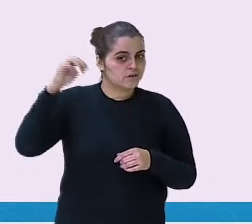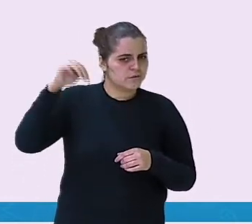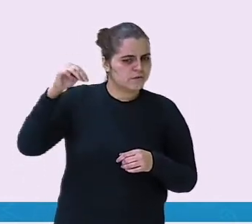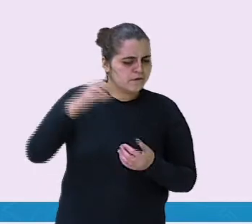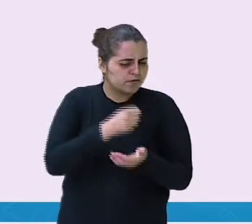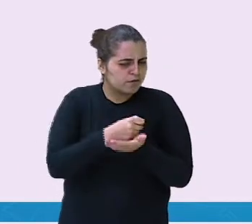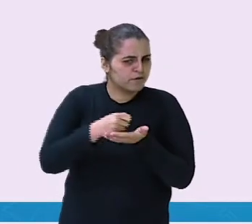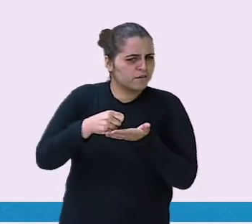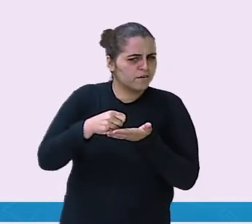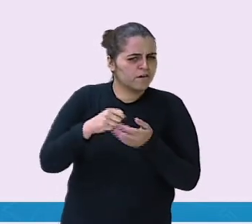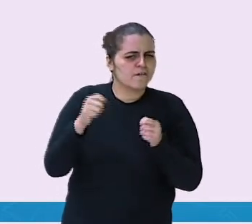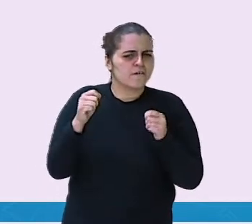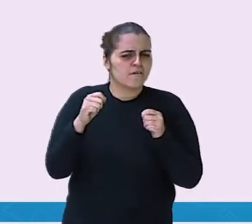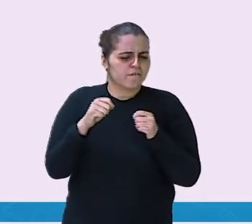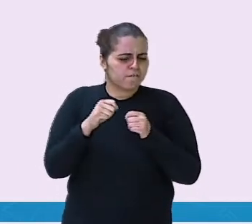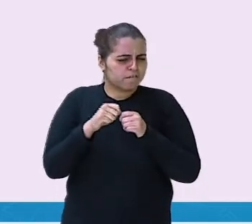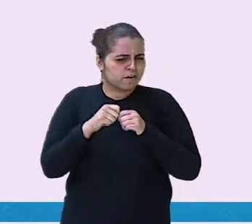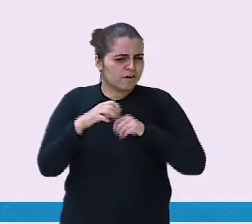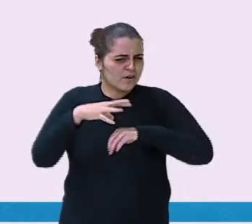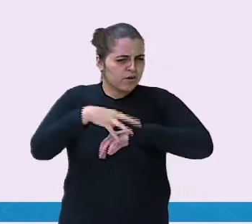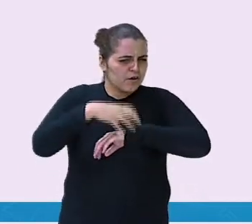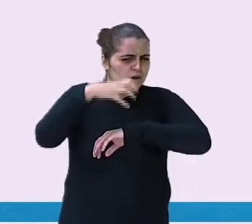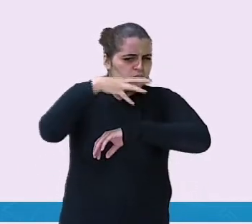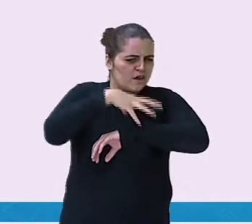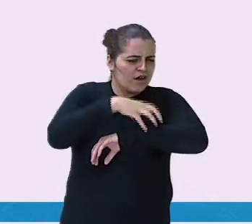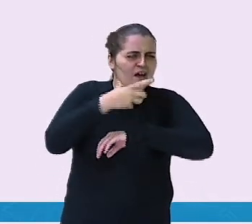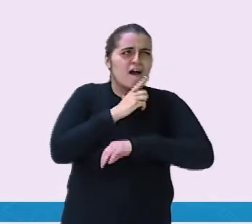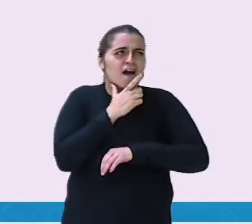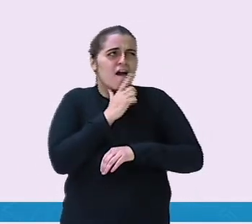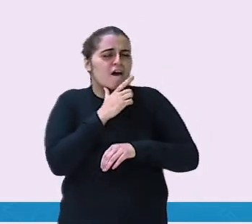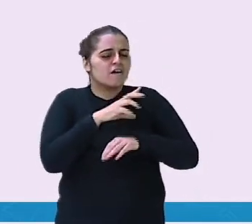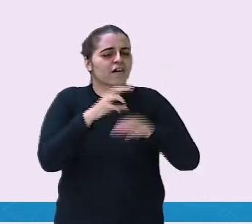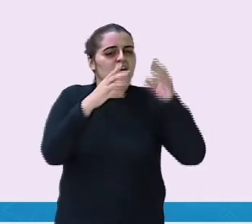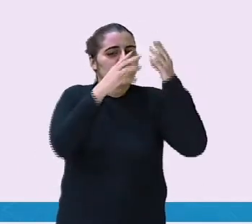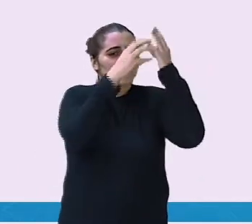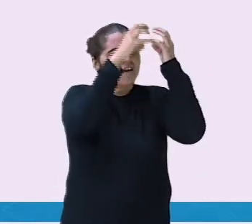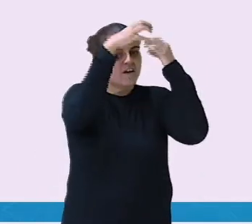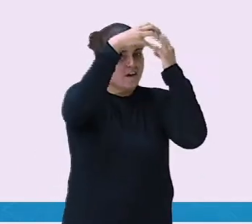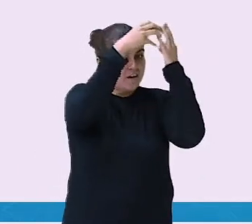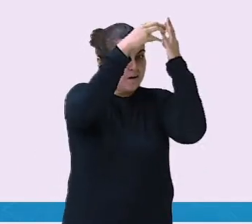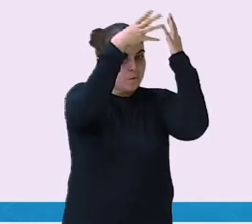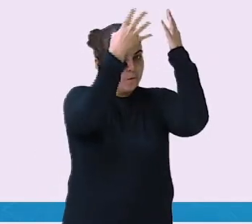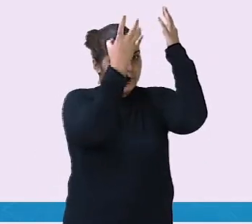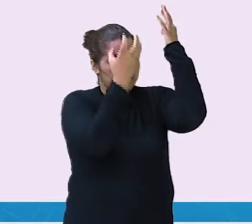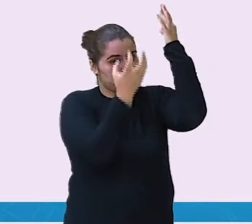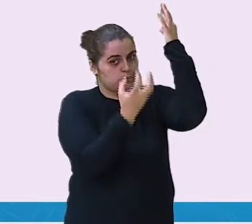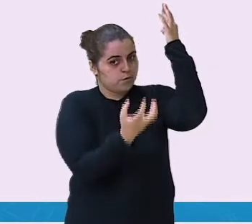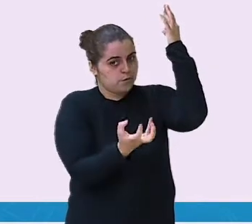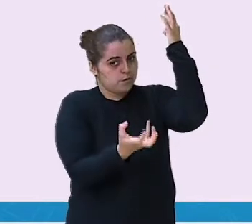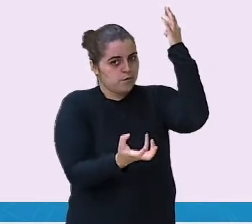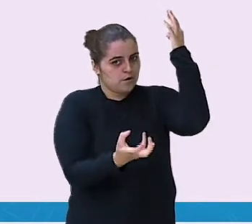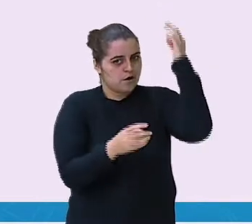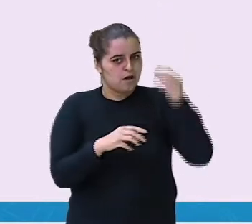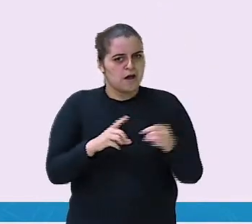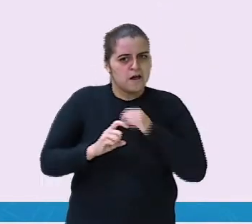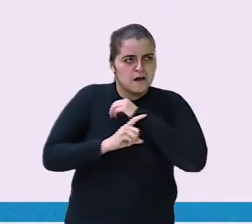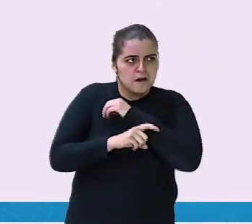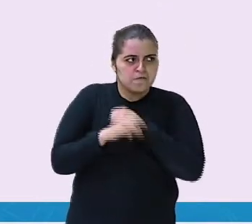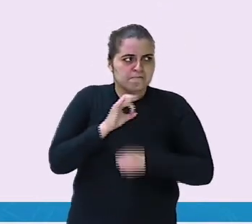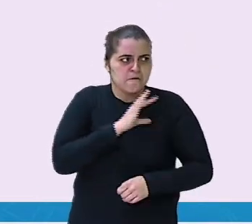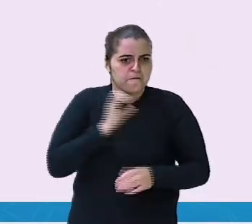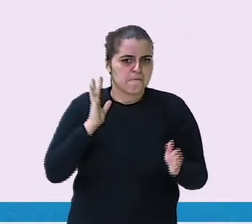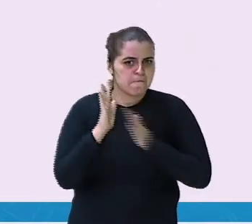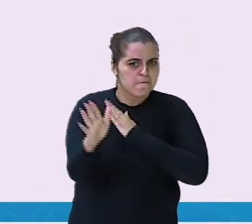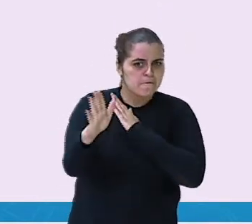anotado. Fiz o aranha ri tanto. Que ele caiu da árvore. Perna para quem te quero.